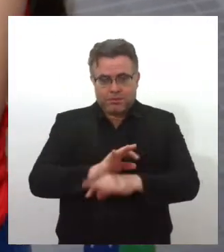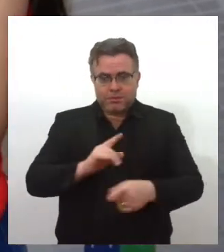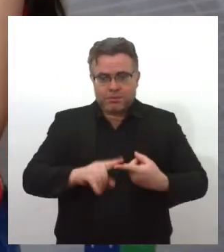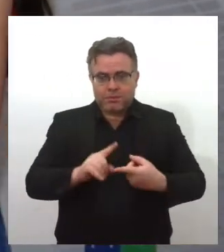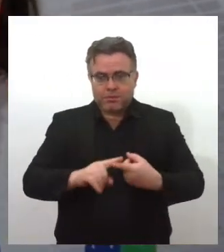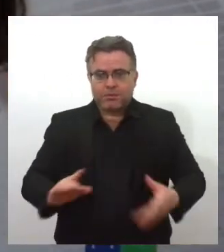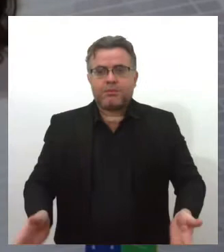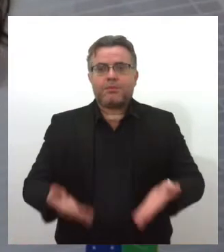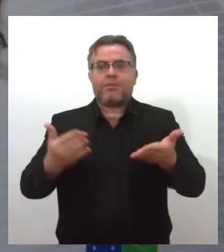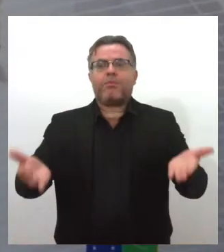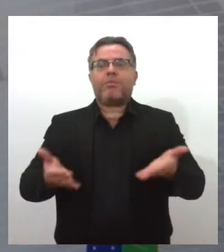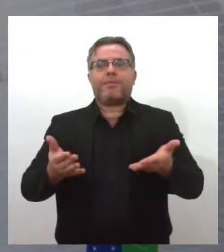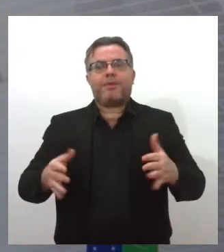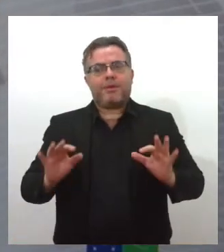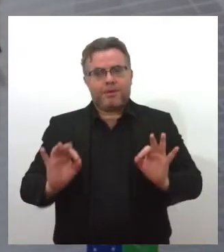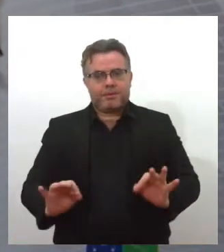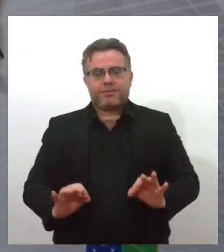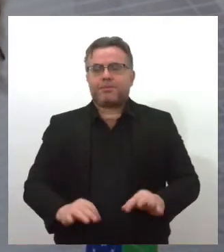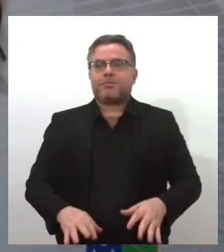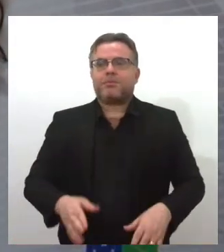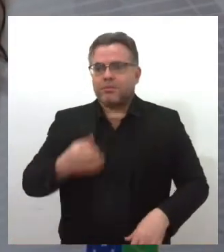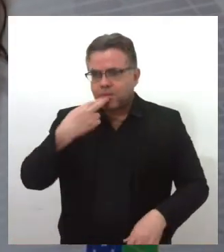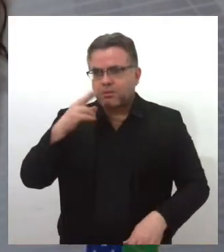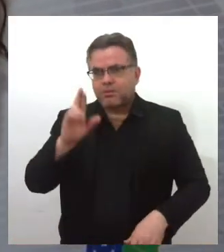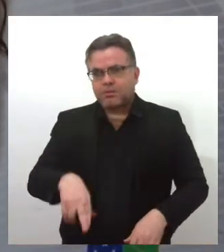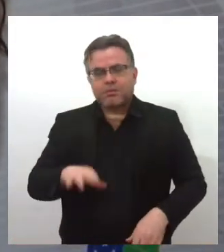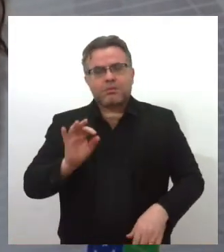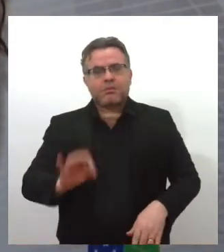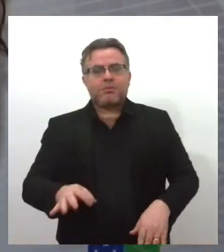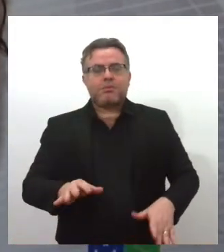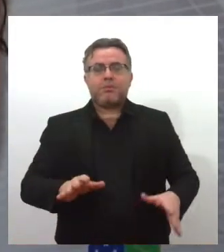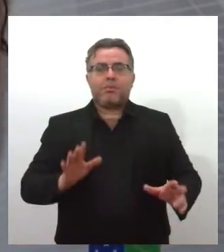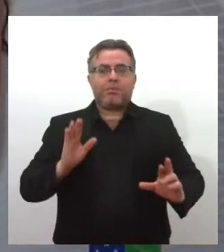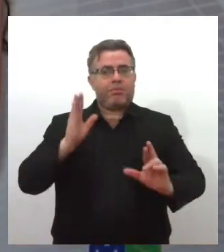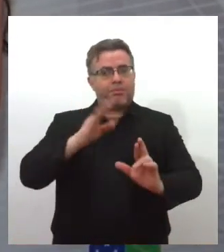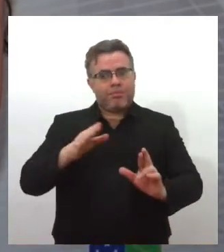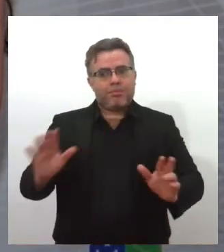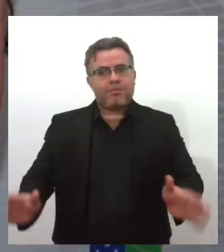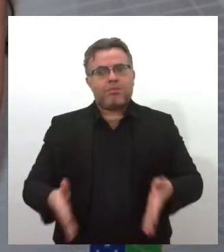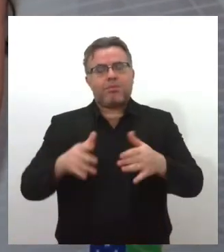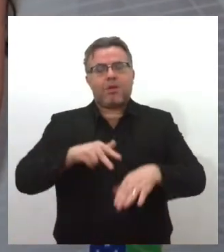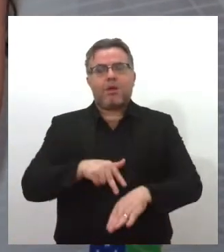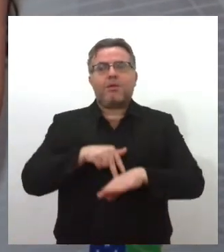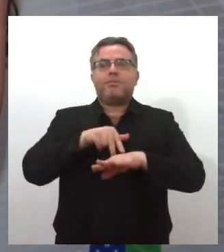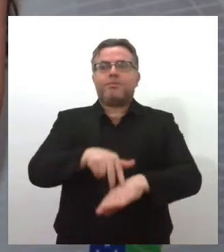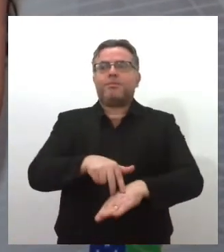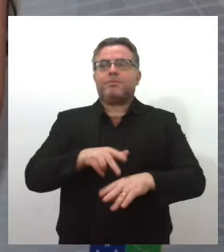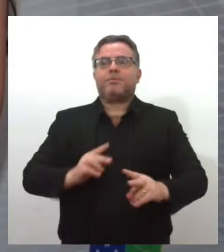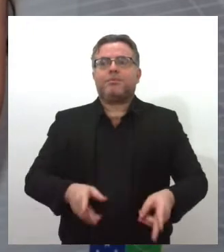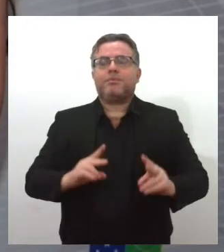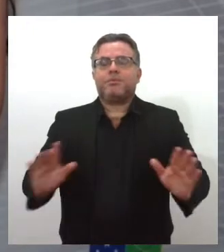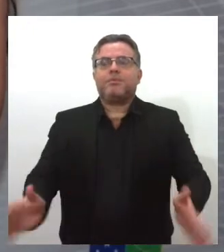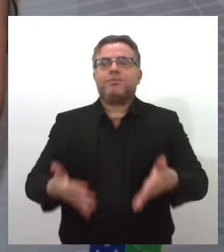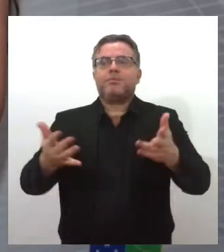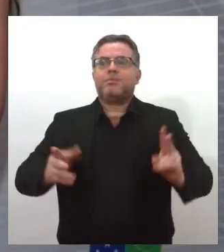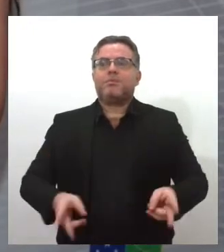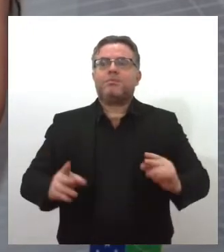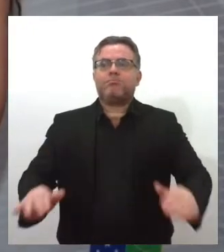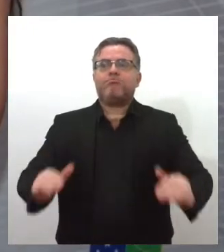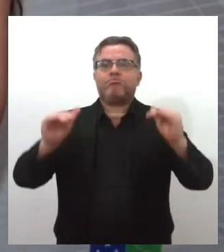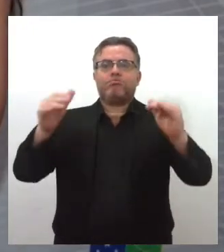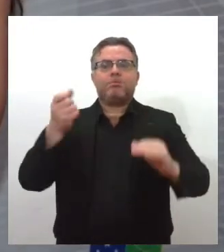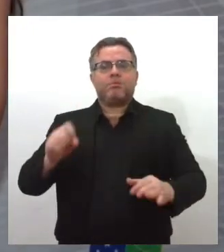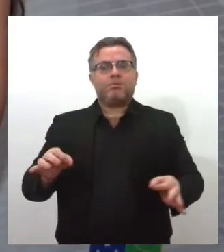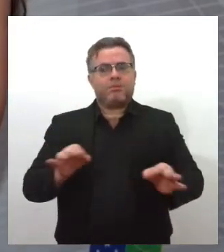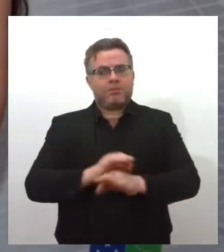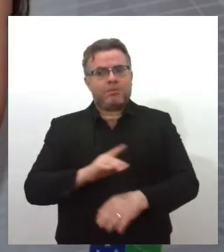mais visibilidade para o Estado. Com certeza. Mais visibilidade, mais protagonismo. A gente sempre quer levar Sergipe aos voos mais altos. Não